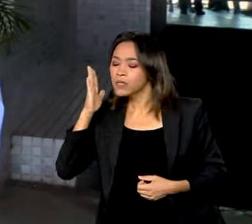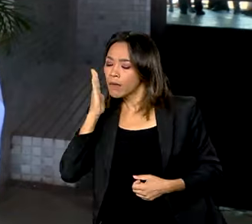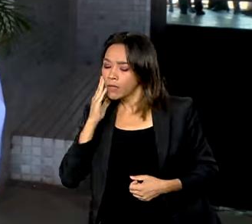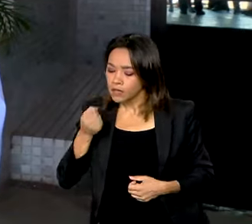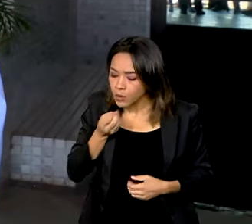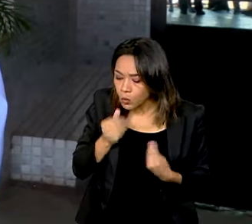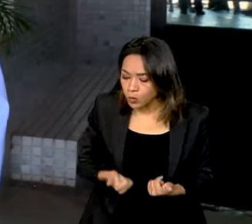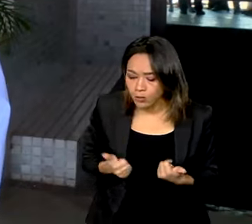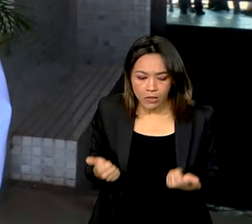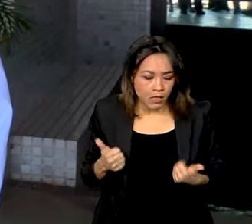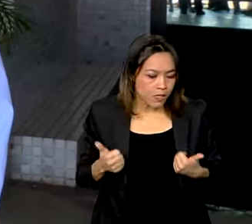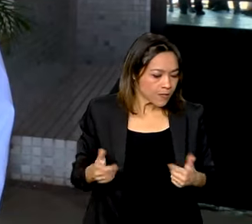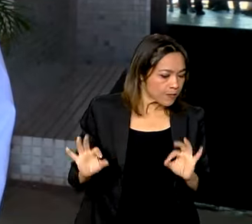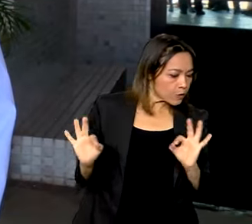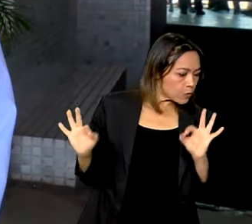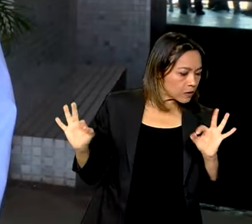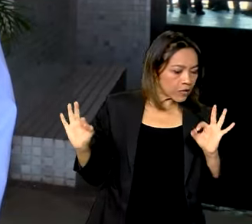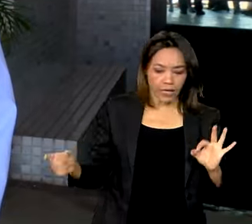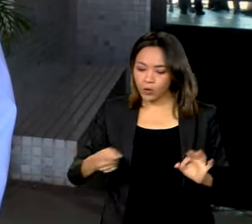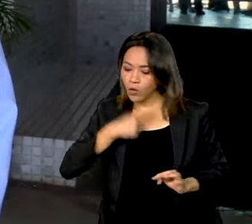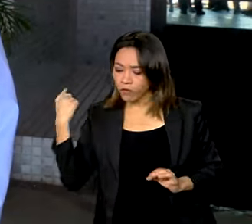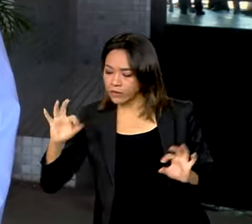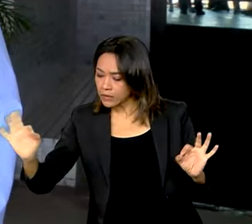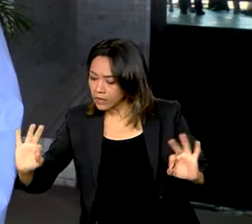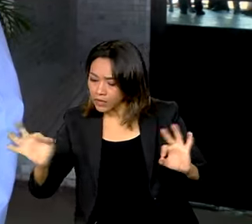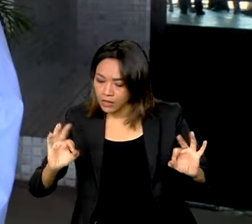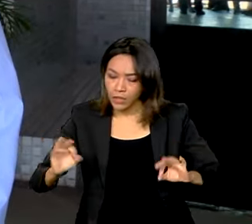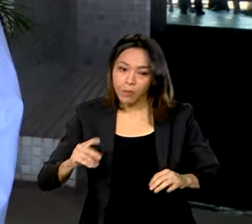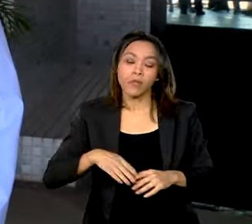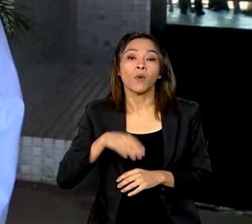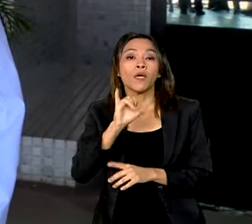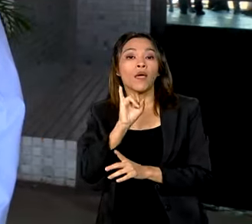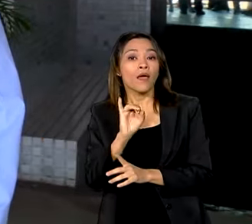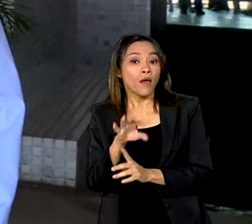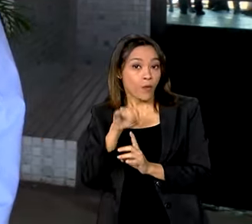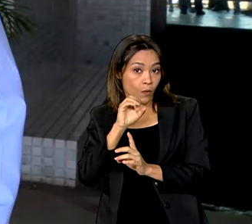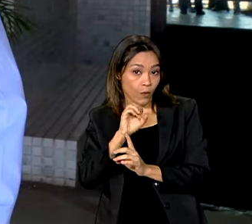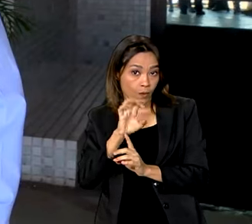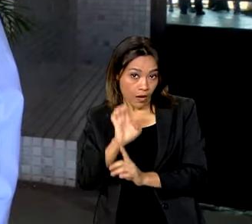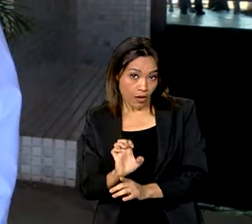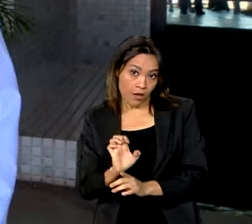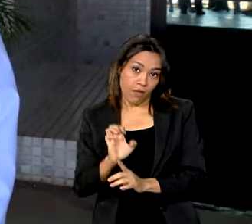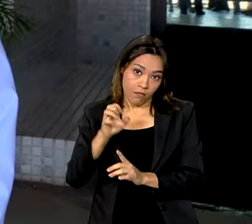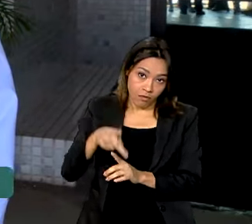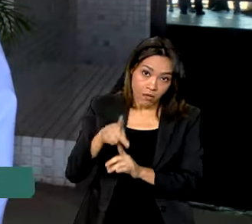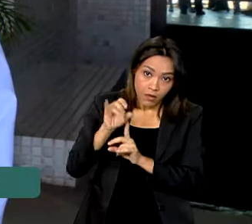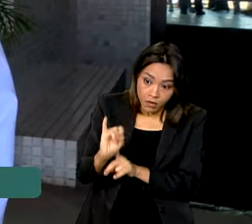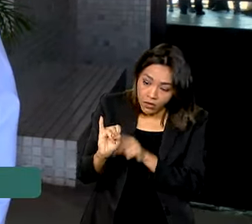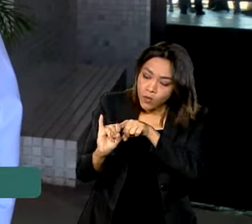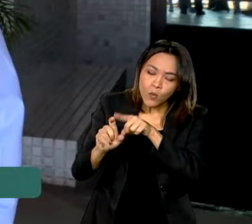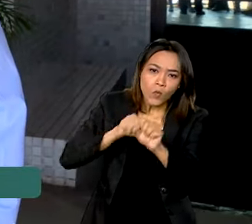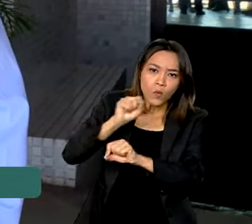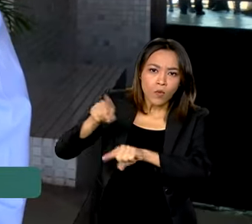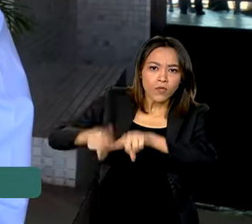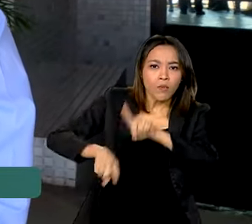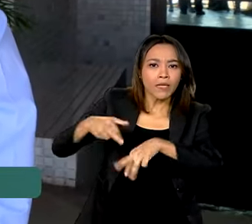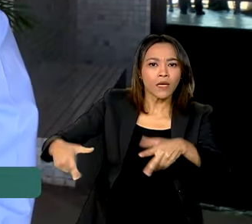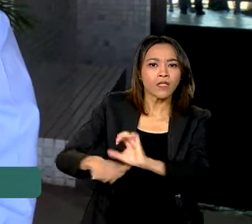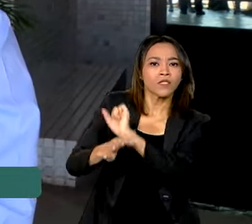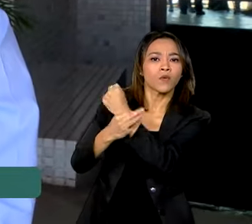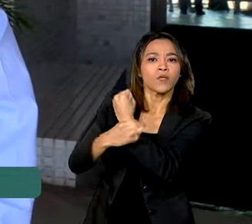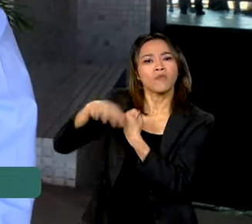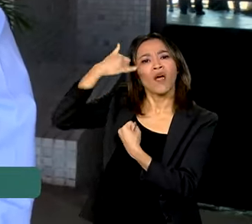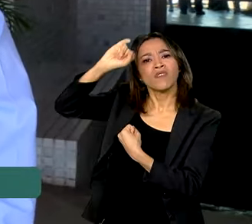equipamentos. É isso que a gente fala, por exemplo, o EPI é para você diminuir o acidente. Agora tem o